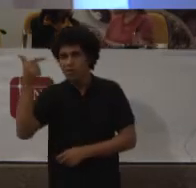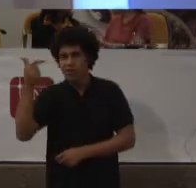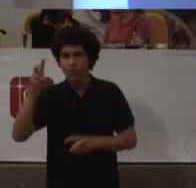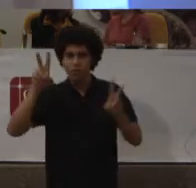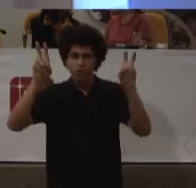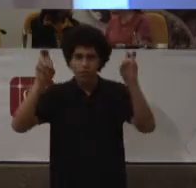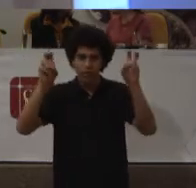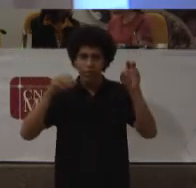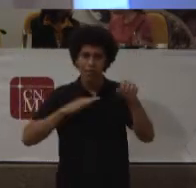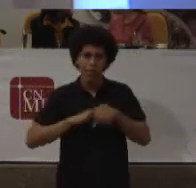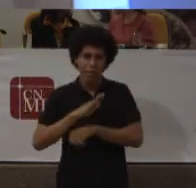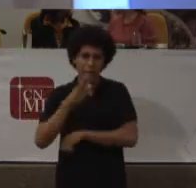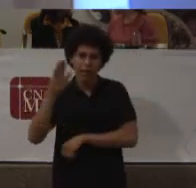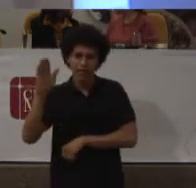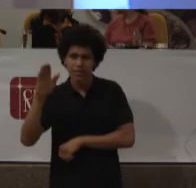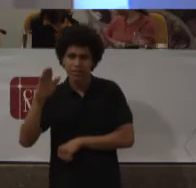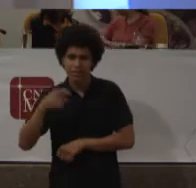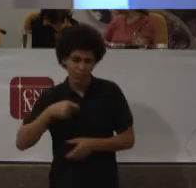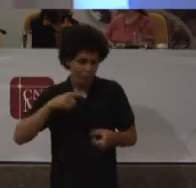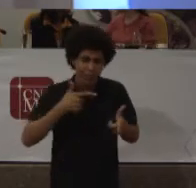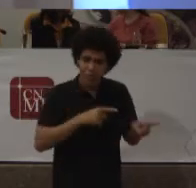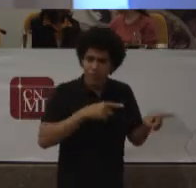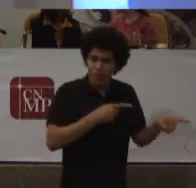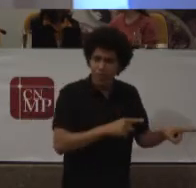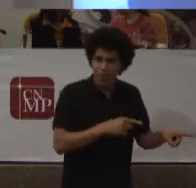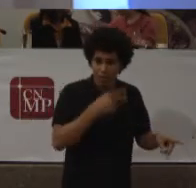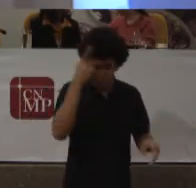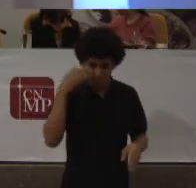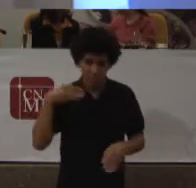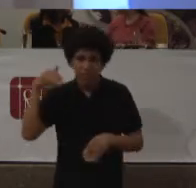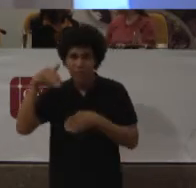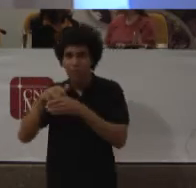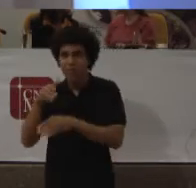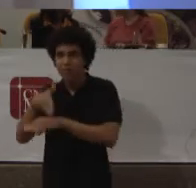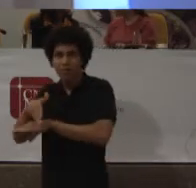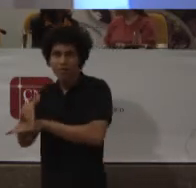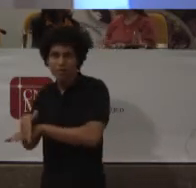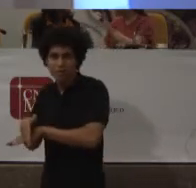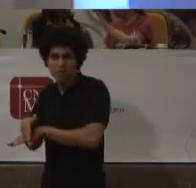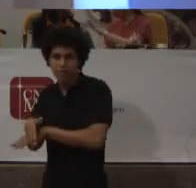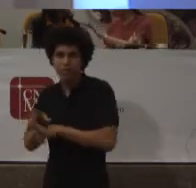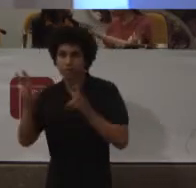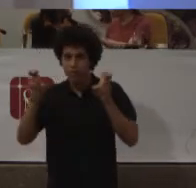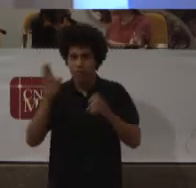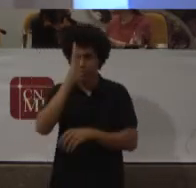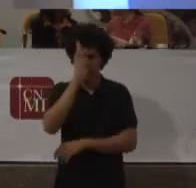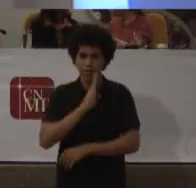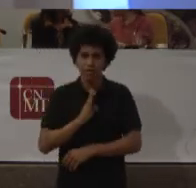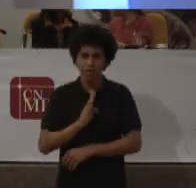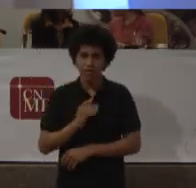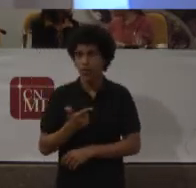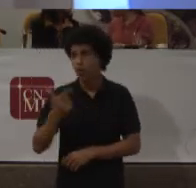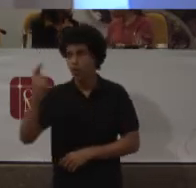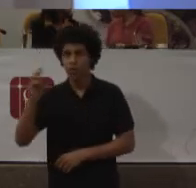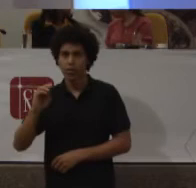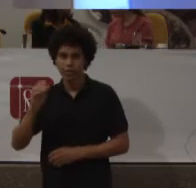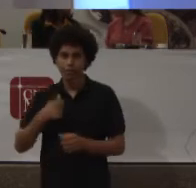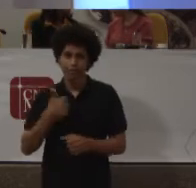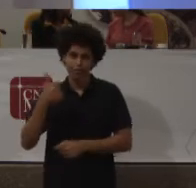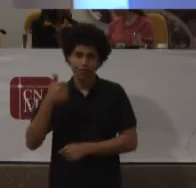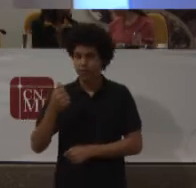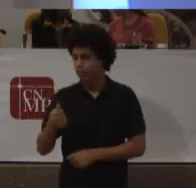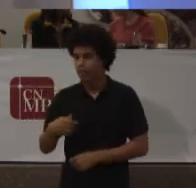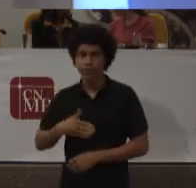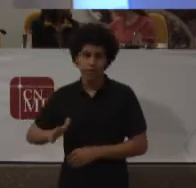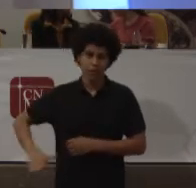Provoca A atuação Do MP Brasileiro Logo após O tema Da infância E juventude Então Isso